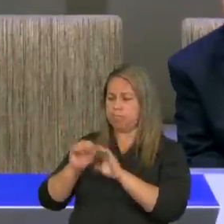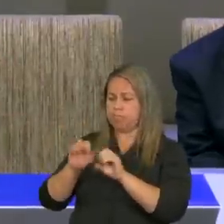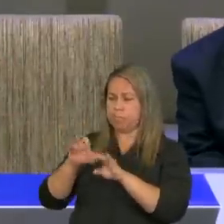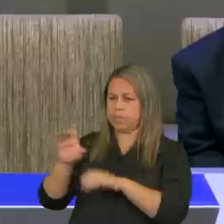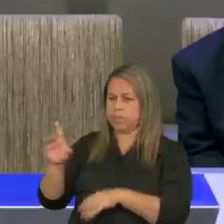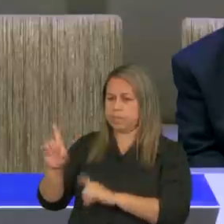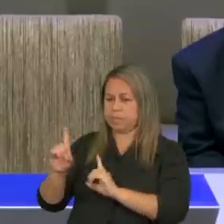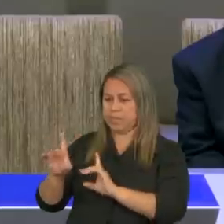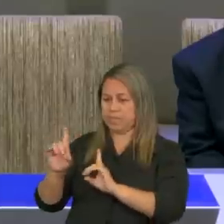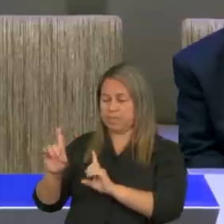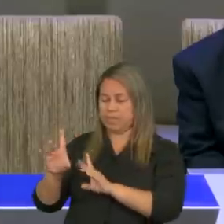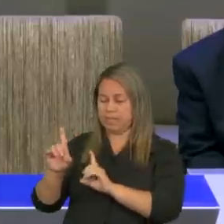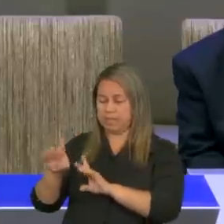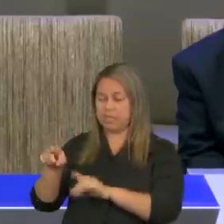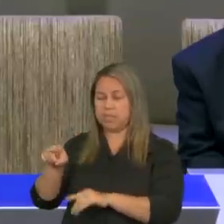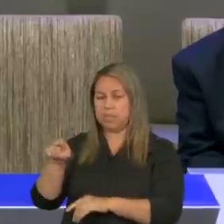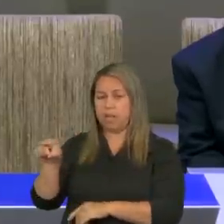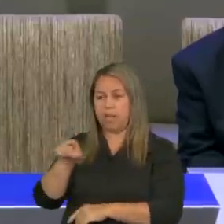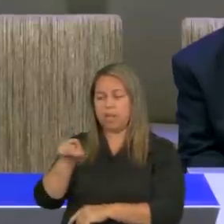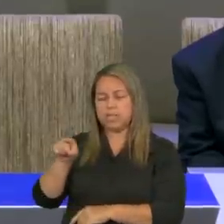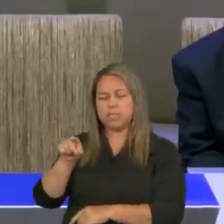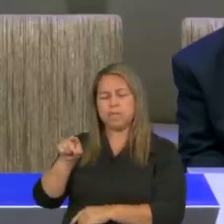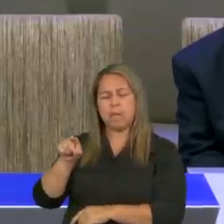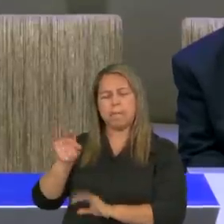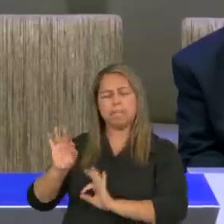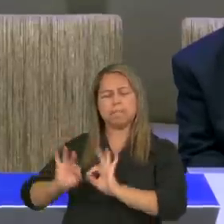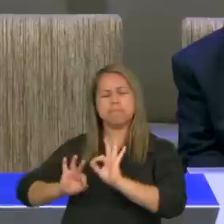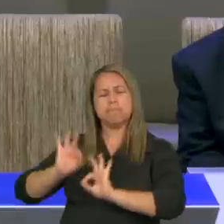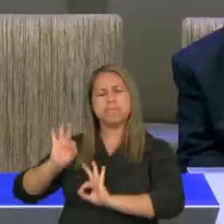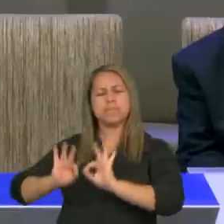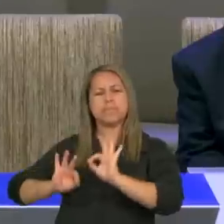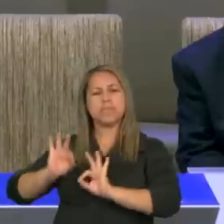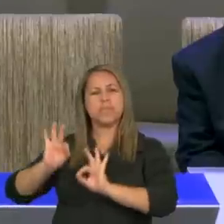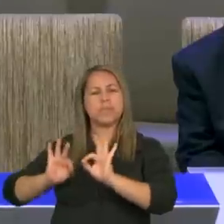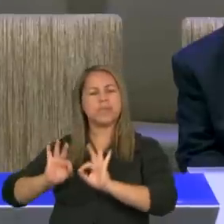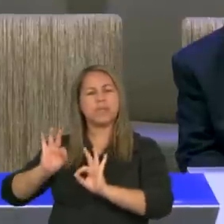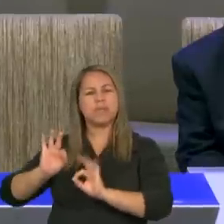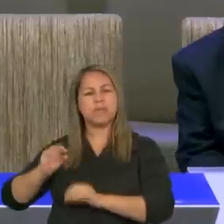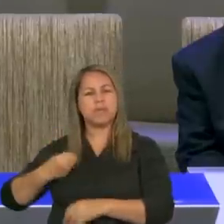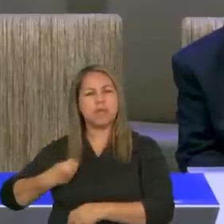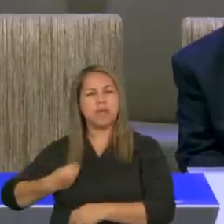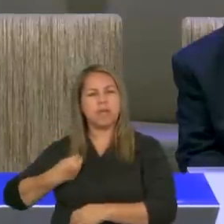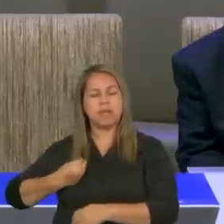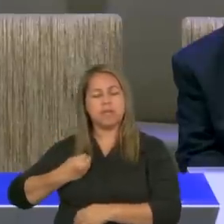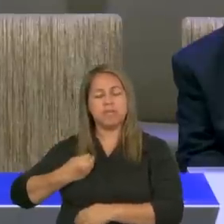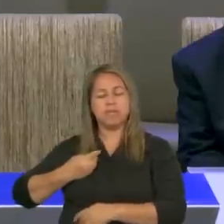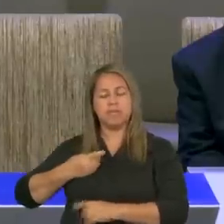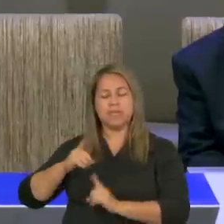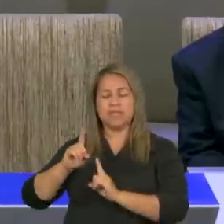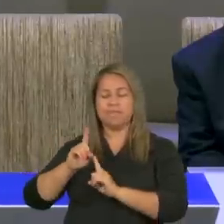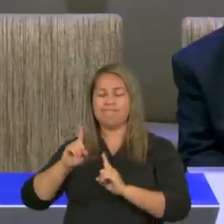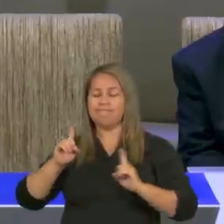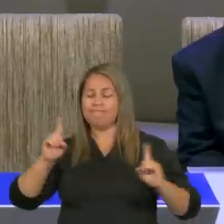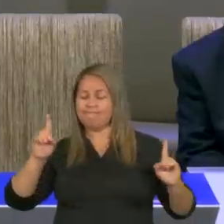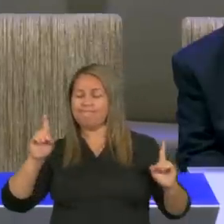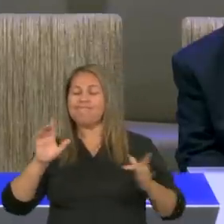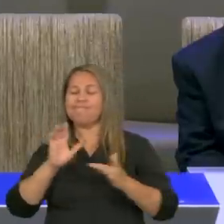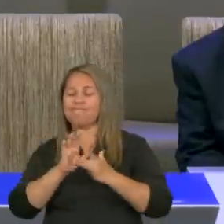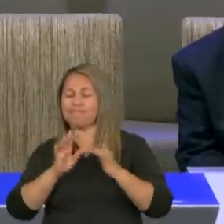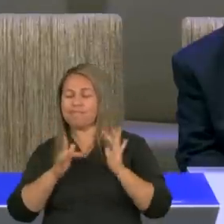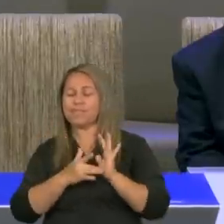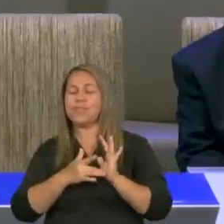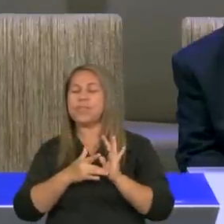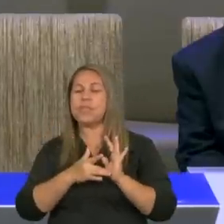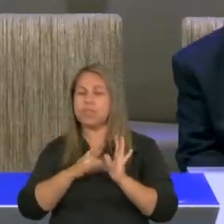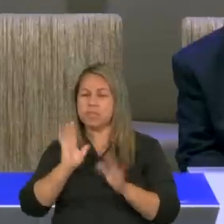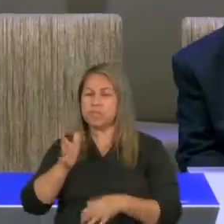estavam se preparando para uma vida sem Jesus no seu cotidiano. Jesus já